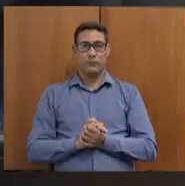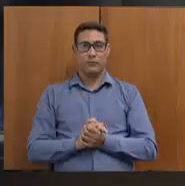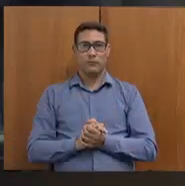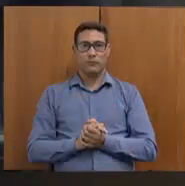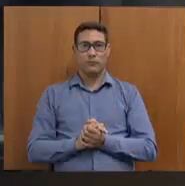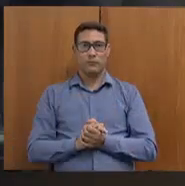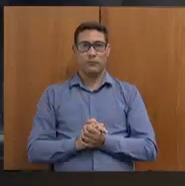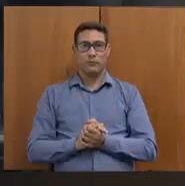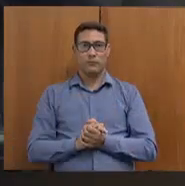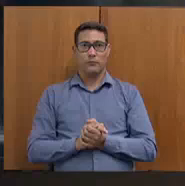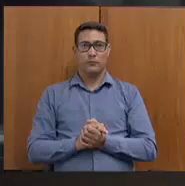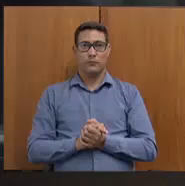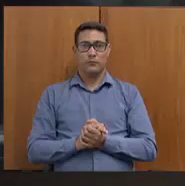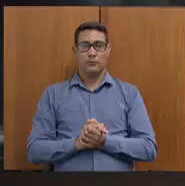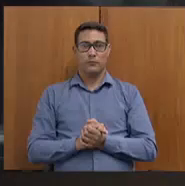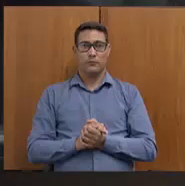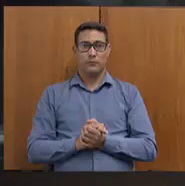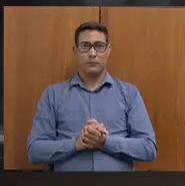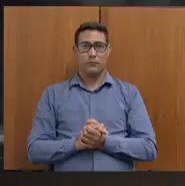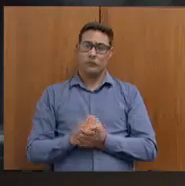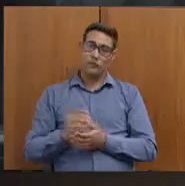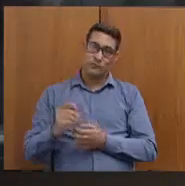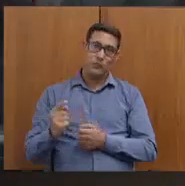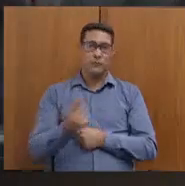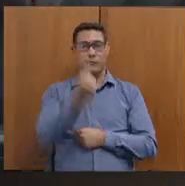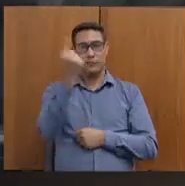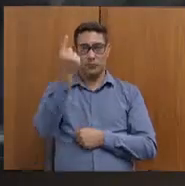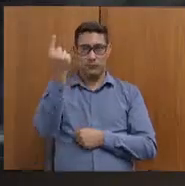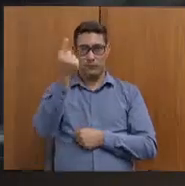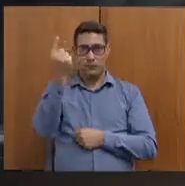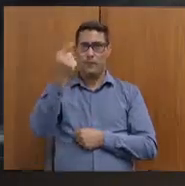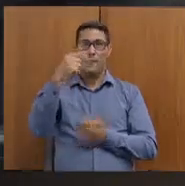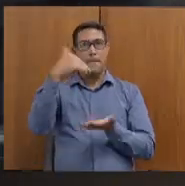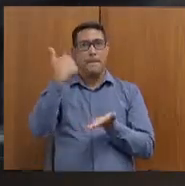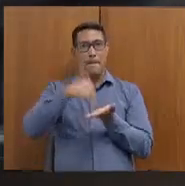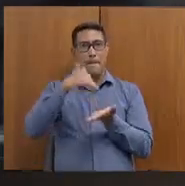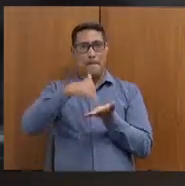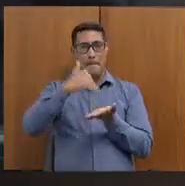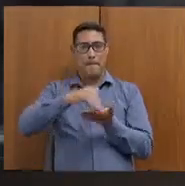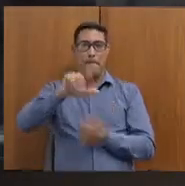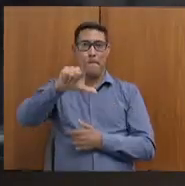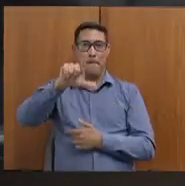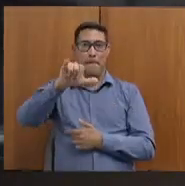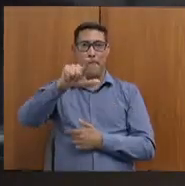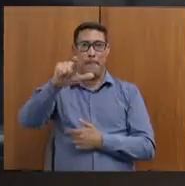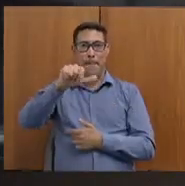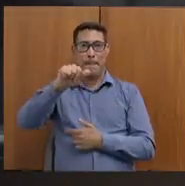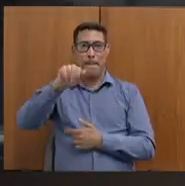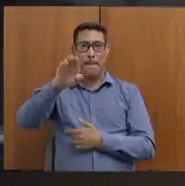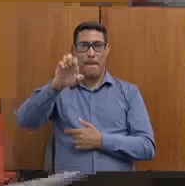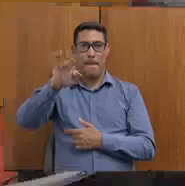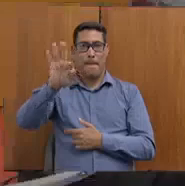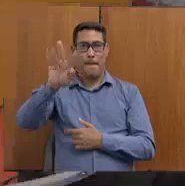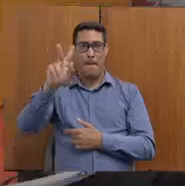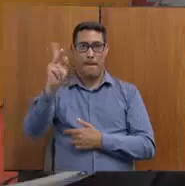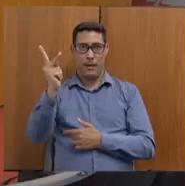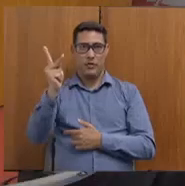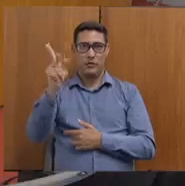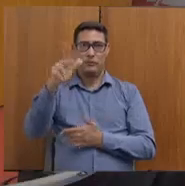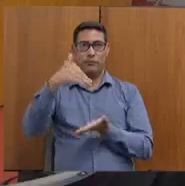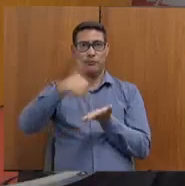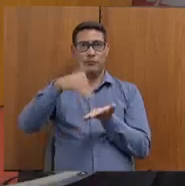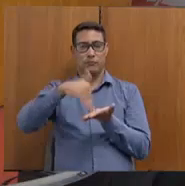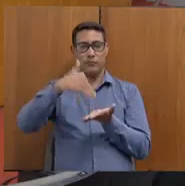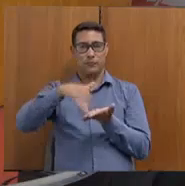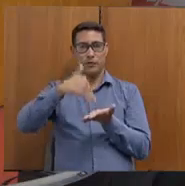Primeiro, a nossa digníssima, excelentíssima secretária, Elisabeth Jucai Melo Jacometti, secretária